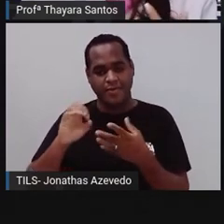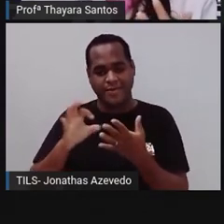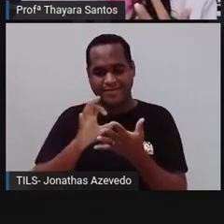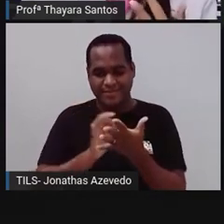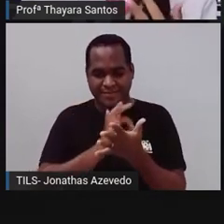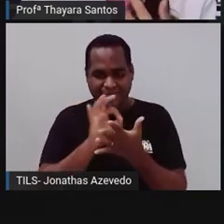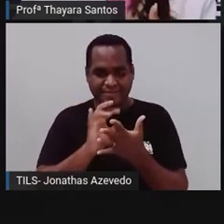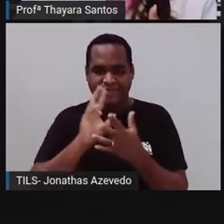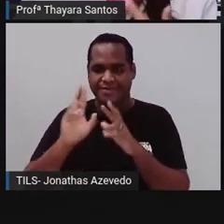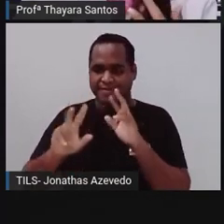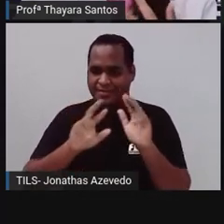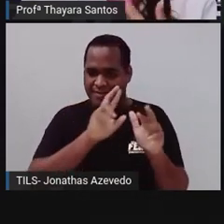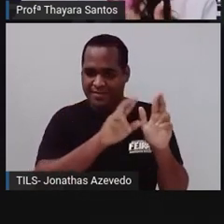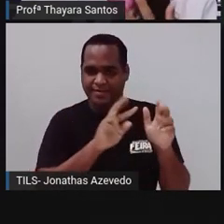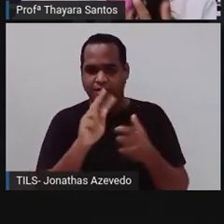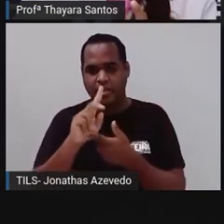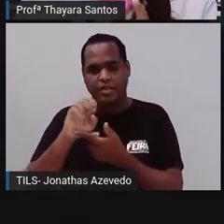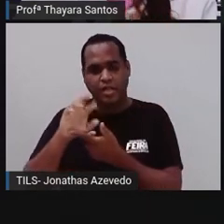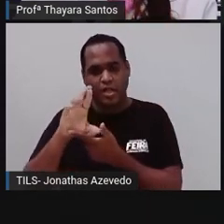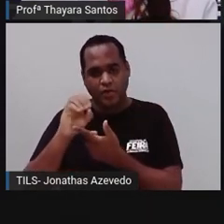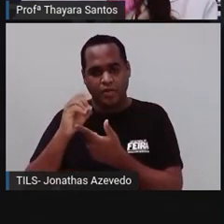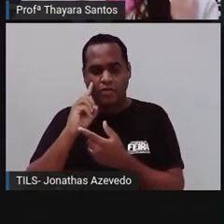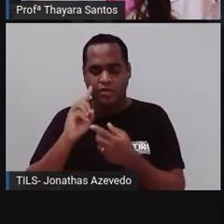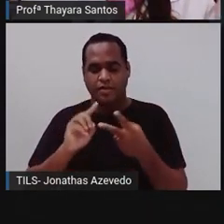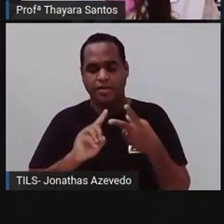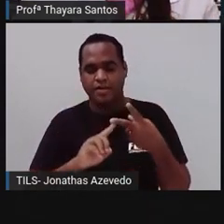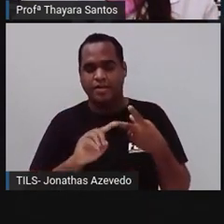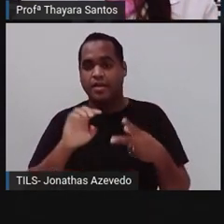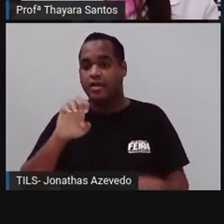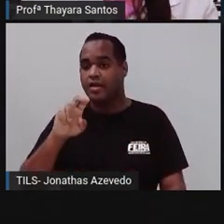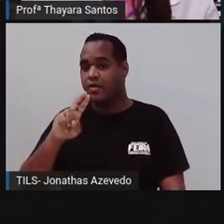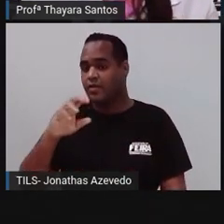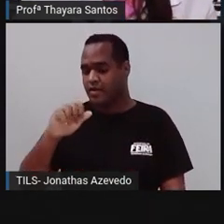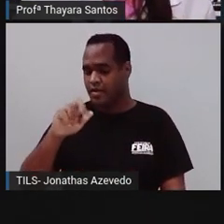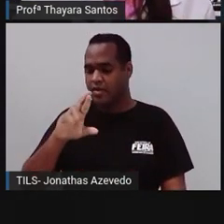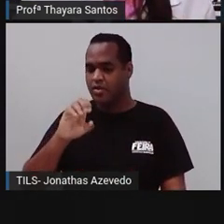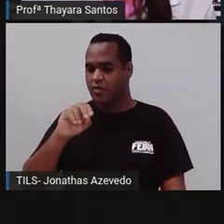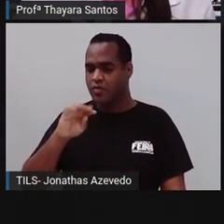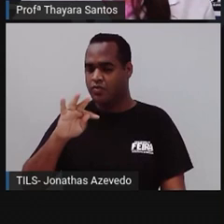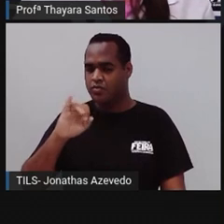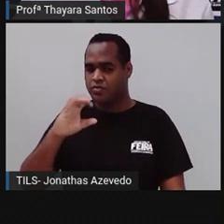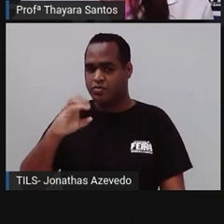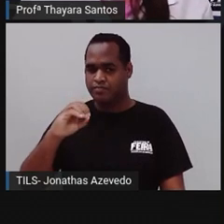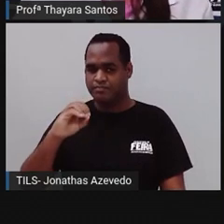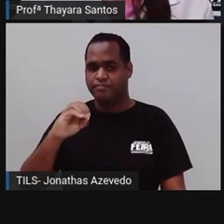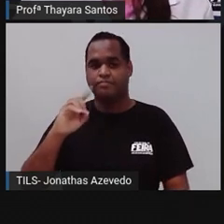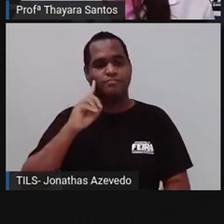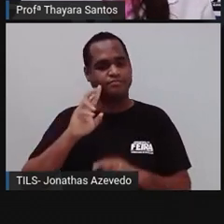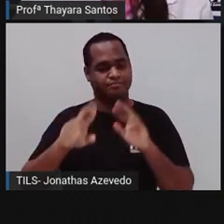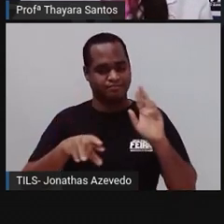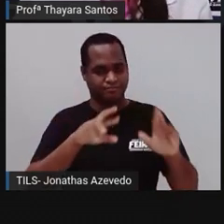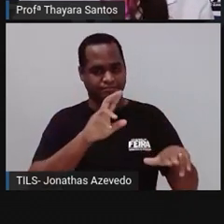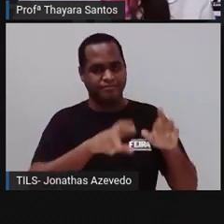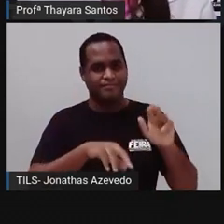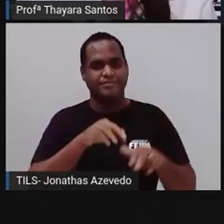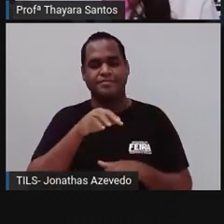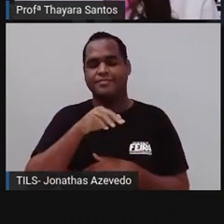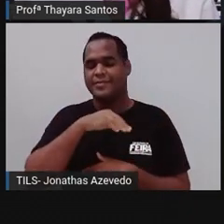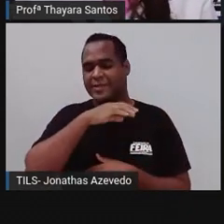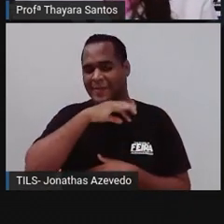heterótrofo e ele é eucarionte. Então, essa daí são as características desses animais, tá?